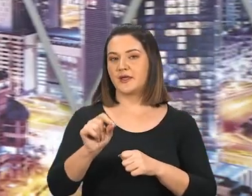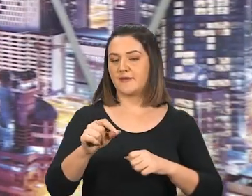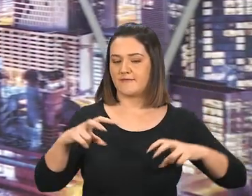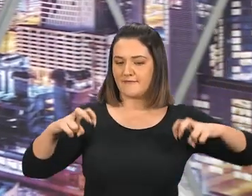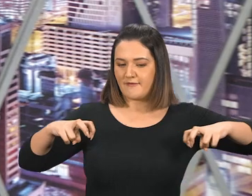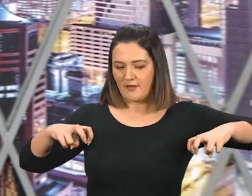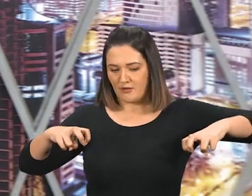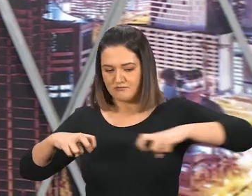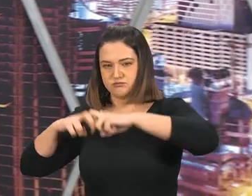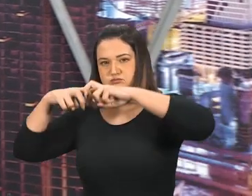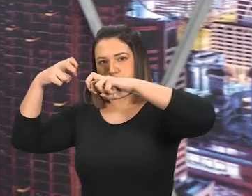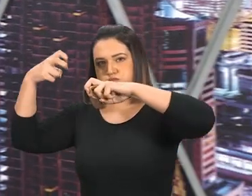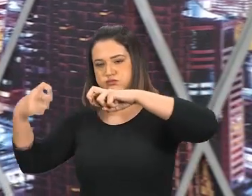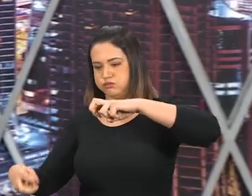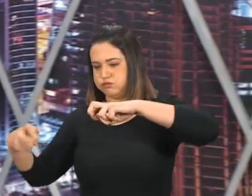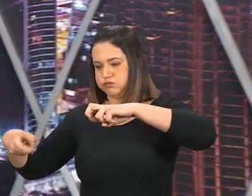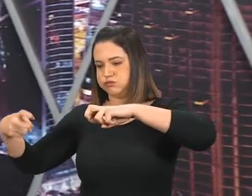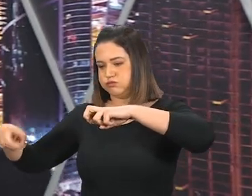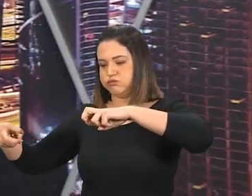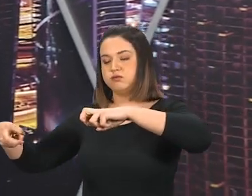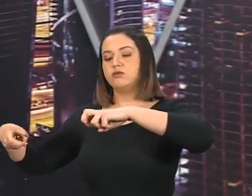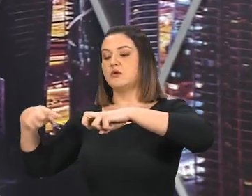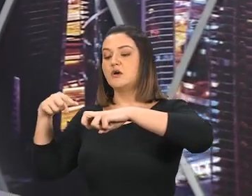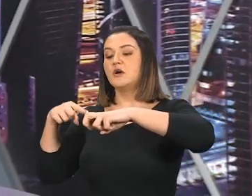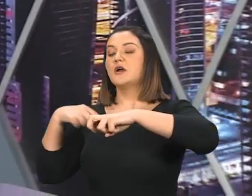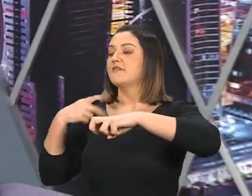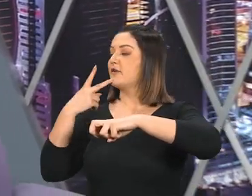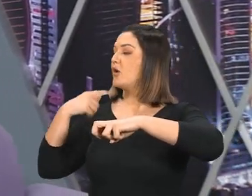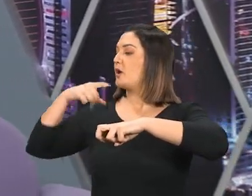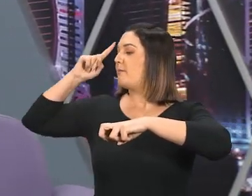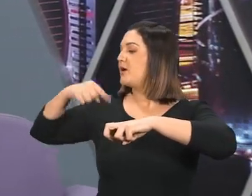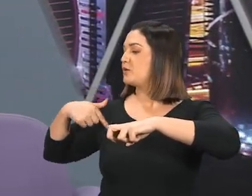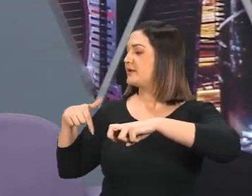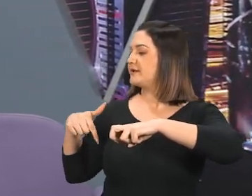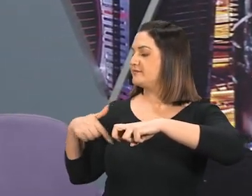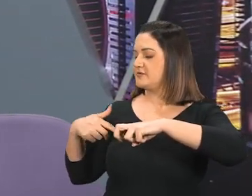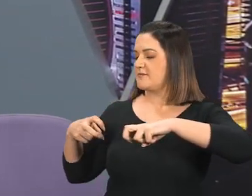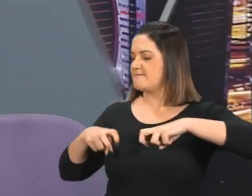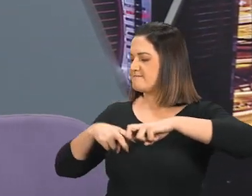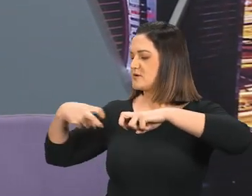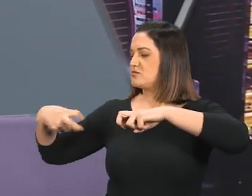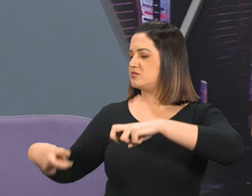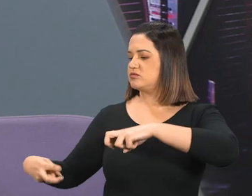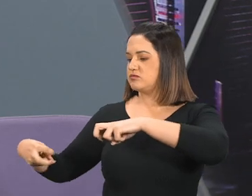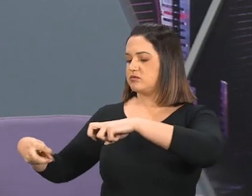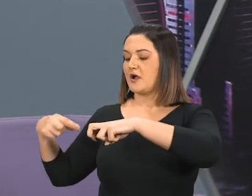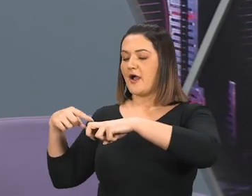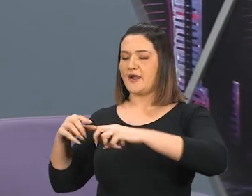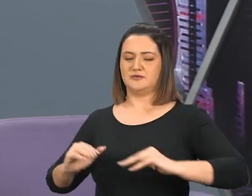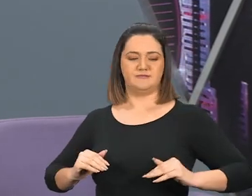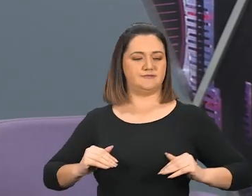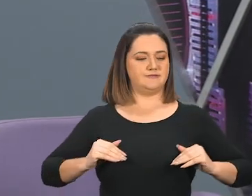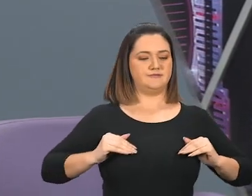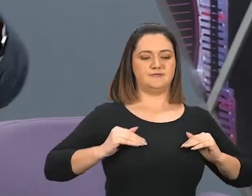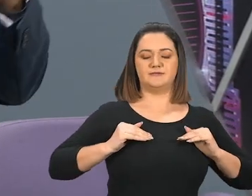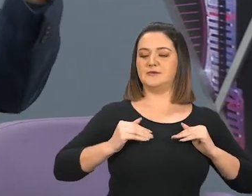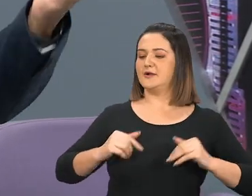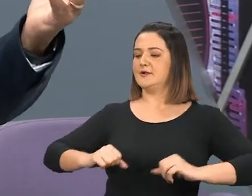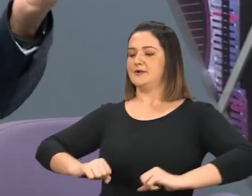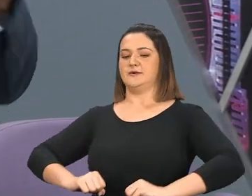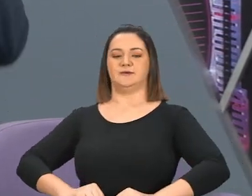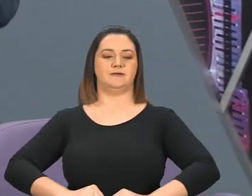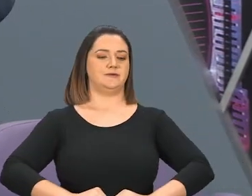Jogou o carneiro no chão, Pisou em cima dele, E falou assim, Quem manda aqui sou eu. Aí o bode foi comemorar a sua vitória, E